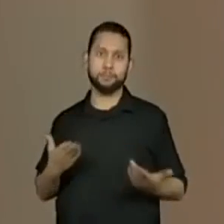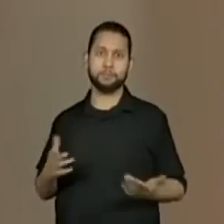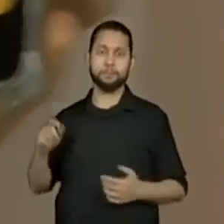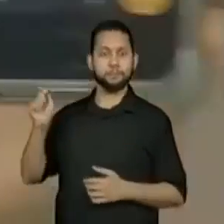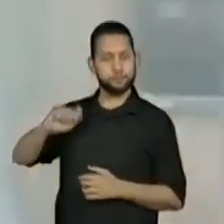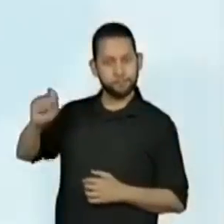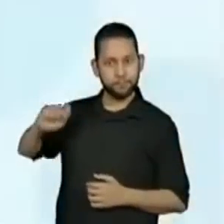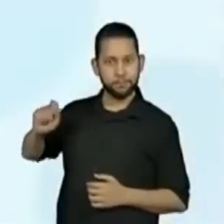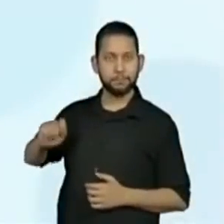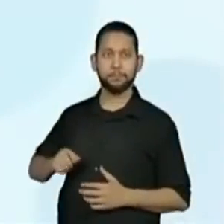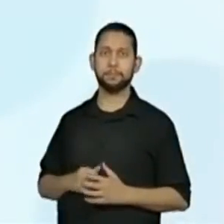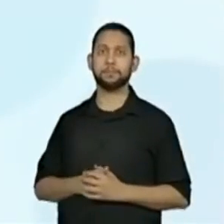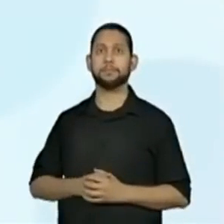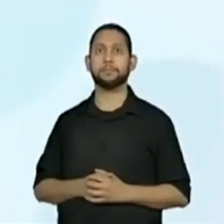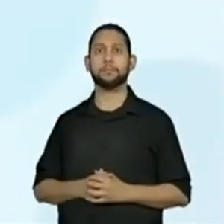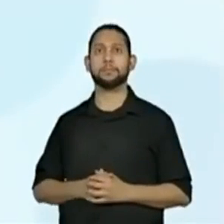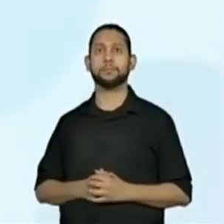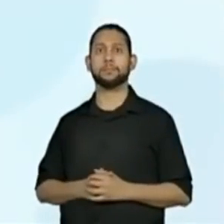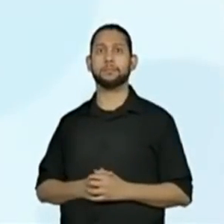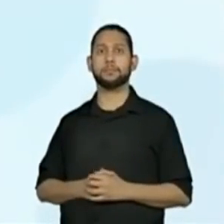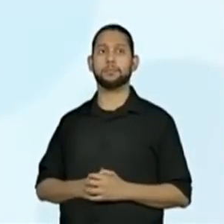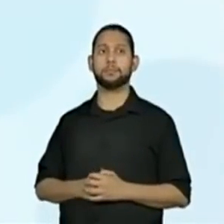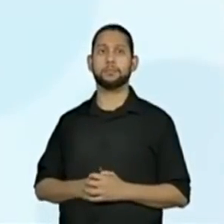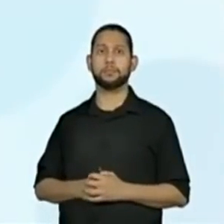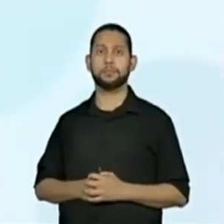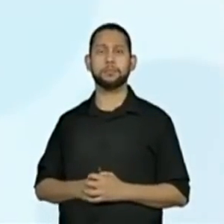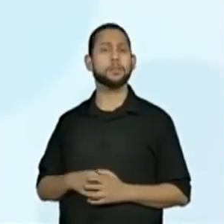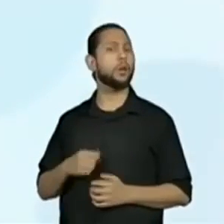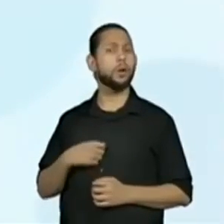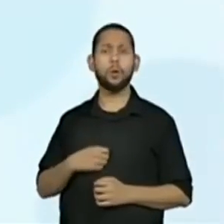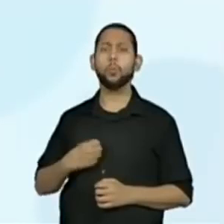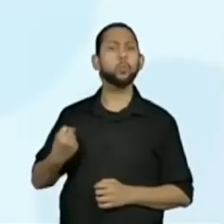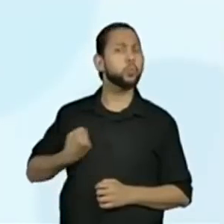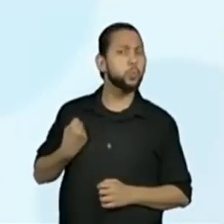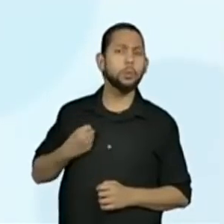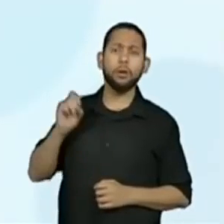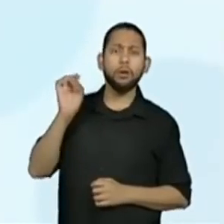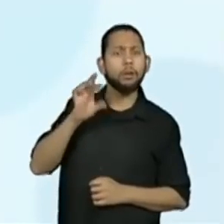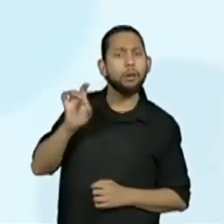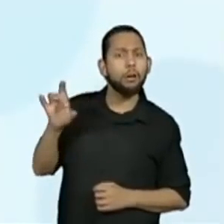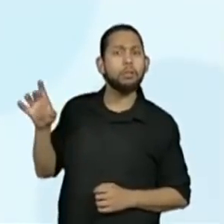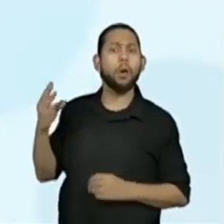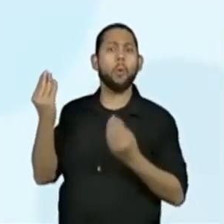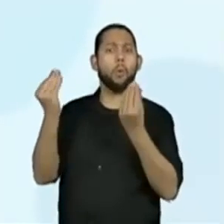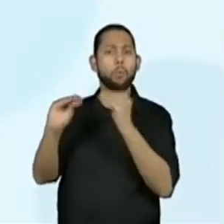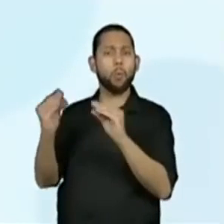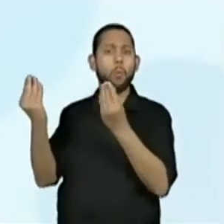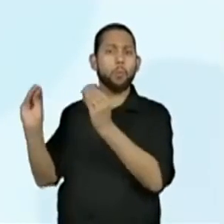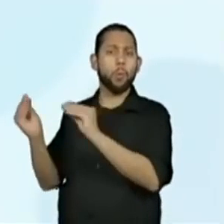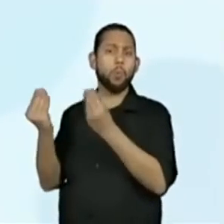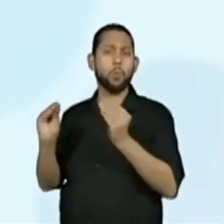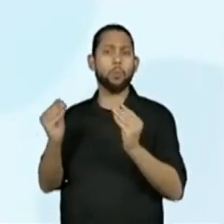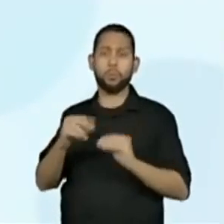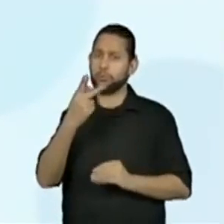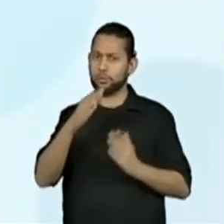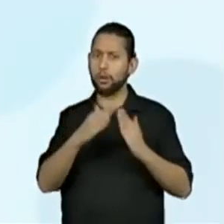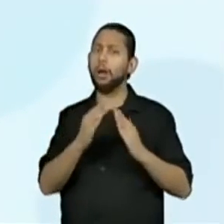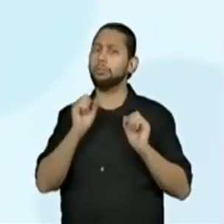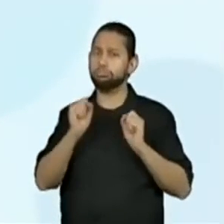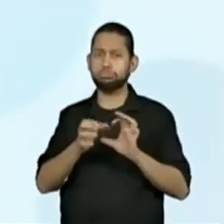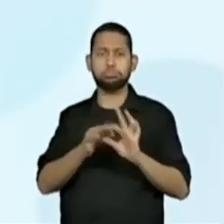15. Estou registrando os meus resultados. Você pode fazer o mesmo aí. 130